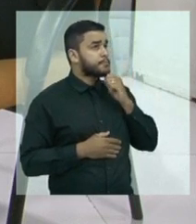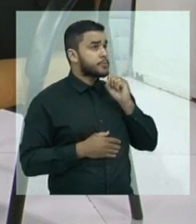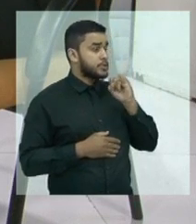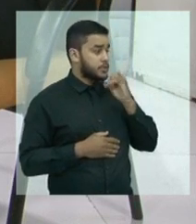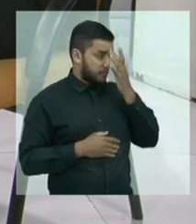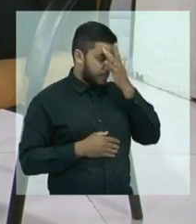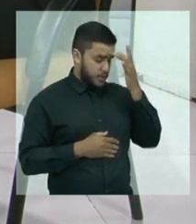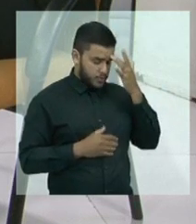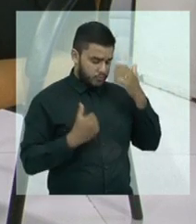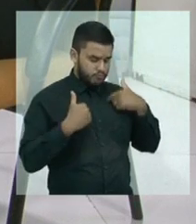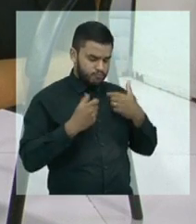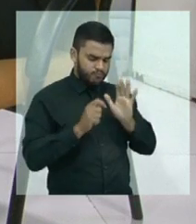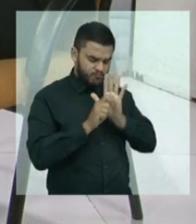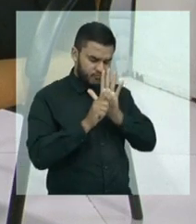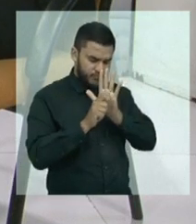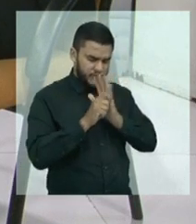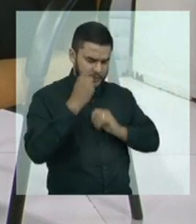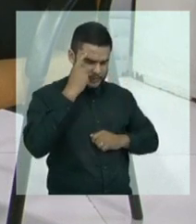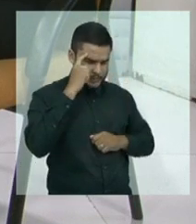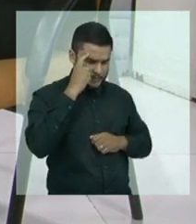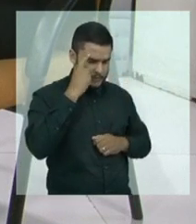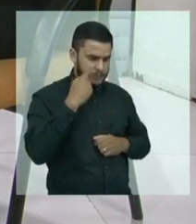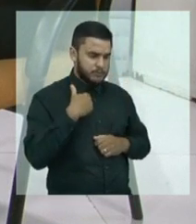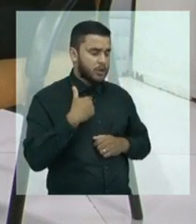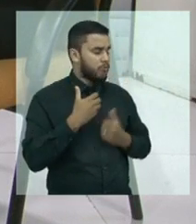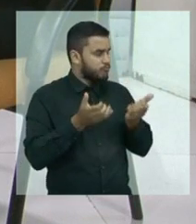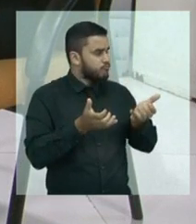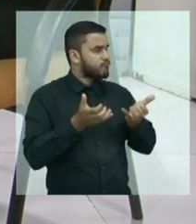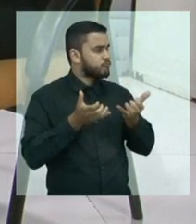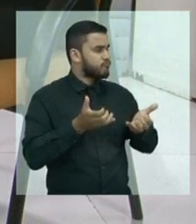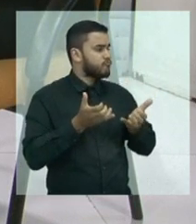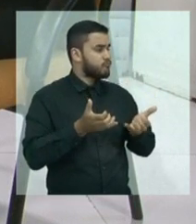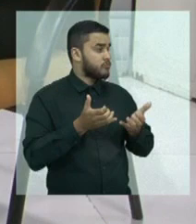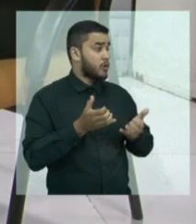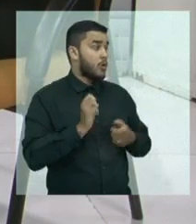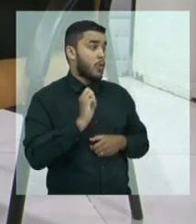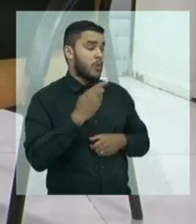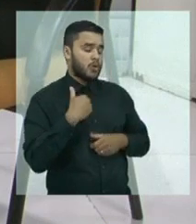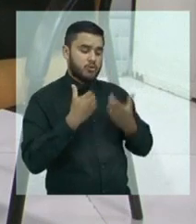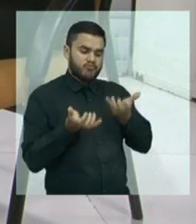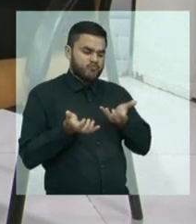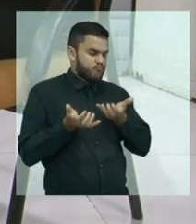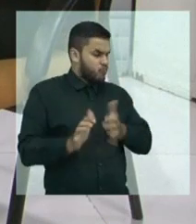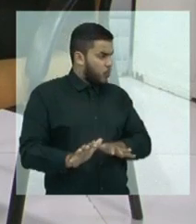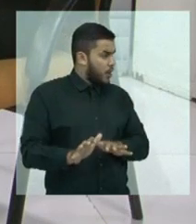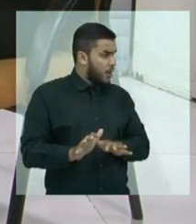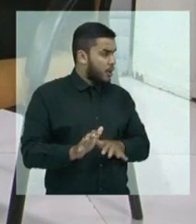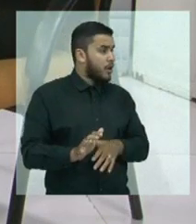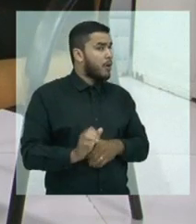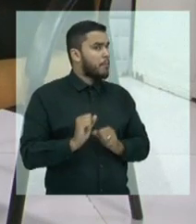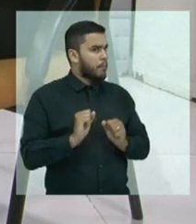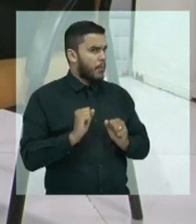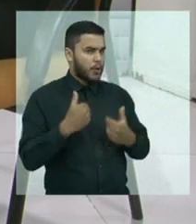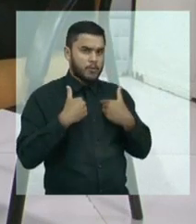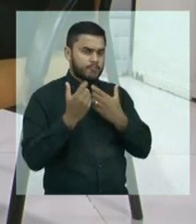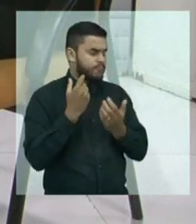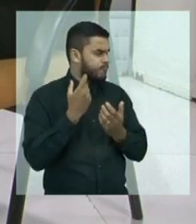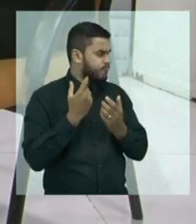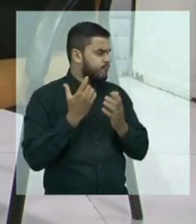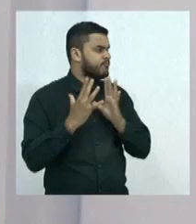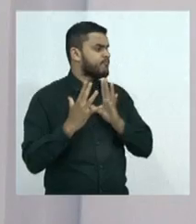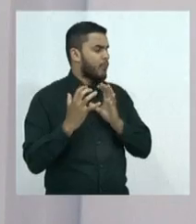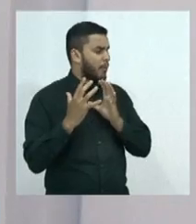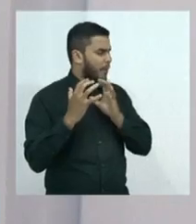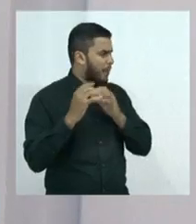involuntária, pode haver um conflito, a pessoa resistir, não querer ir. É, isso é